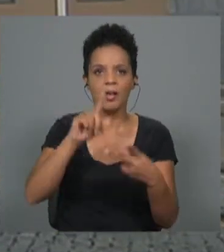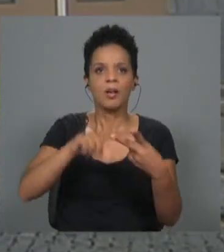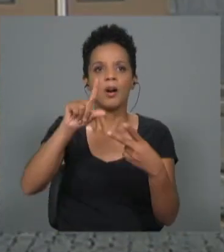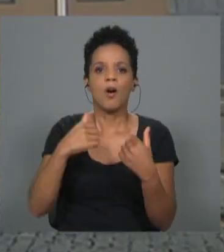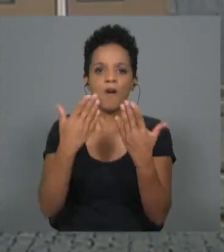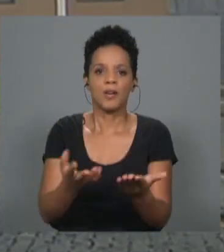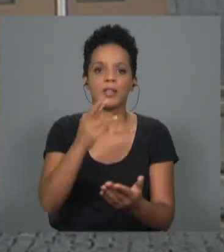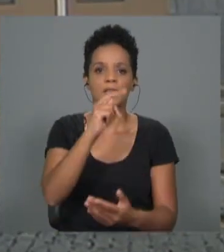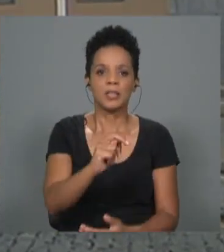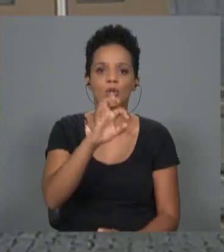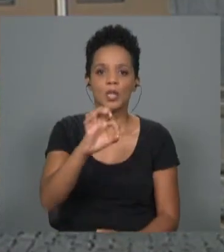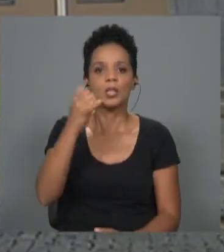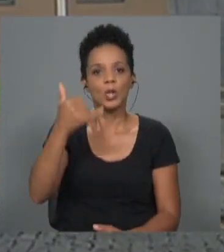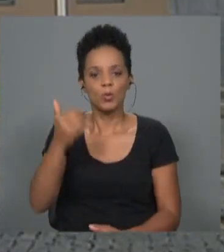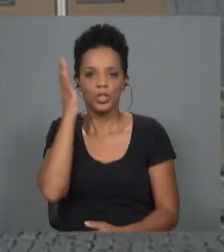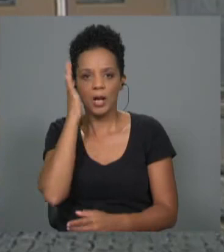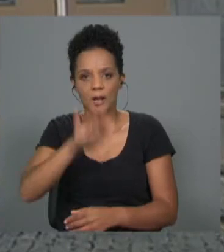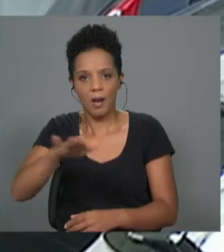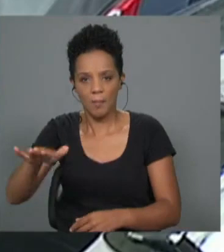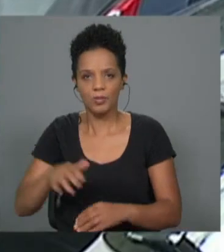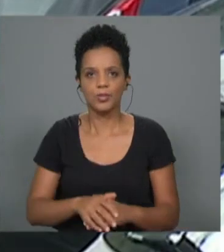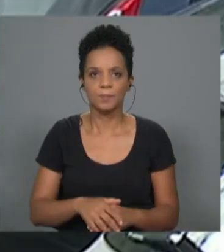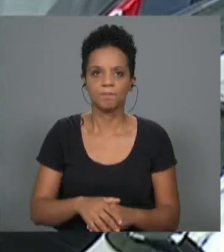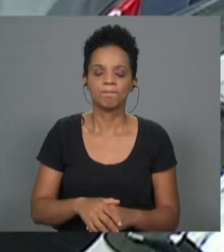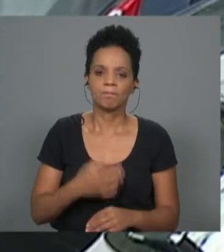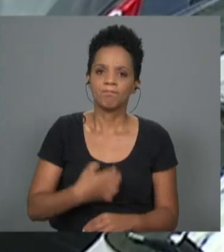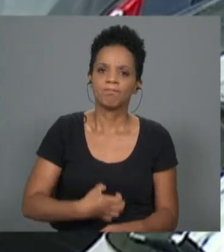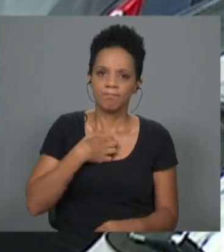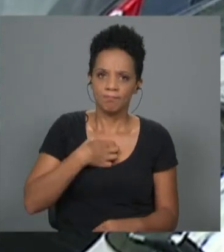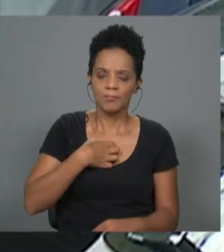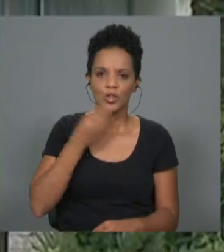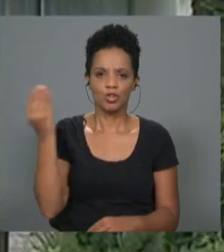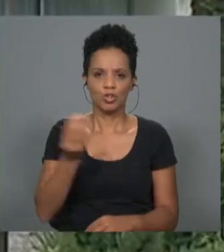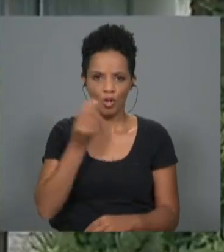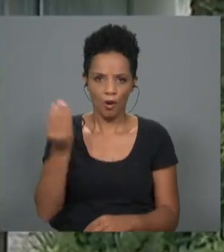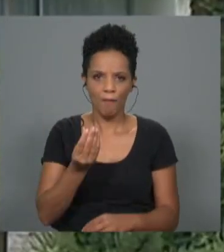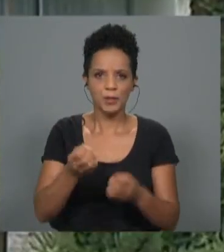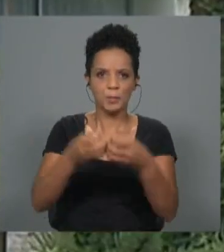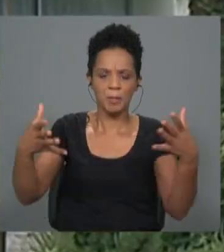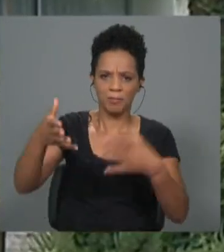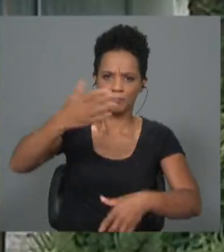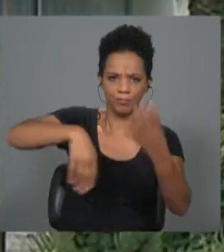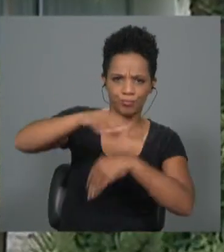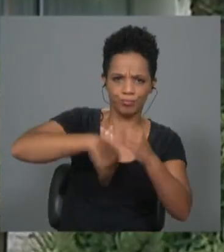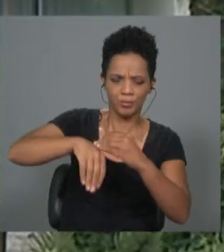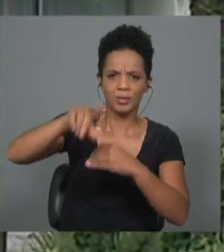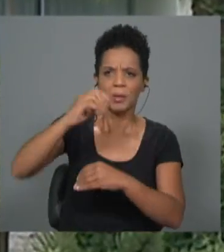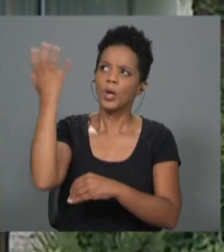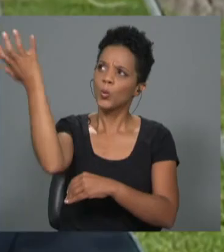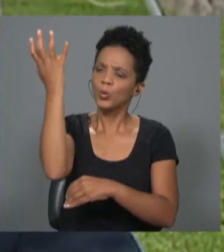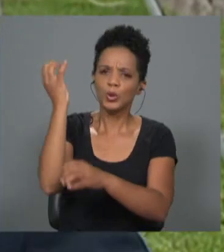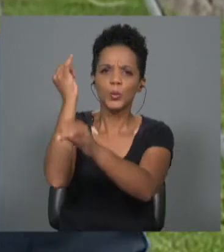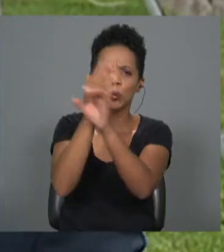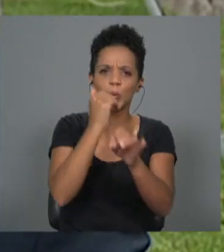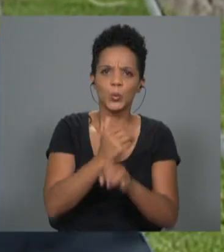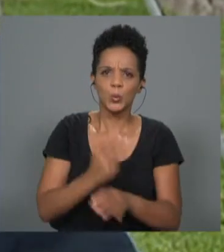382 camas. Sentiu-se que existe um público mais jovem, mais misto, de outras culturas que